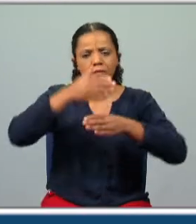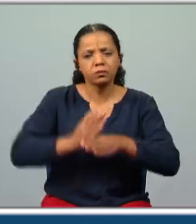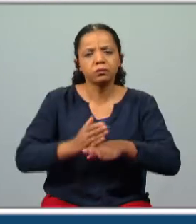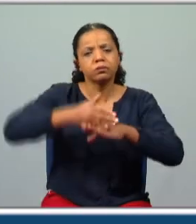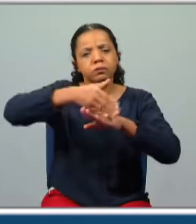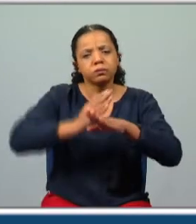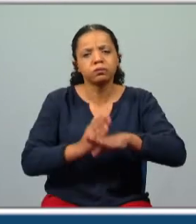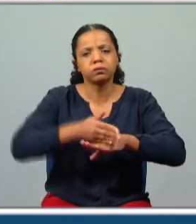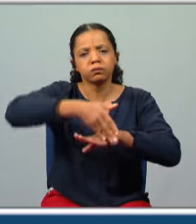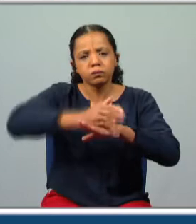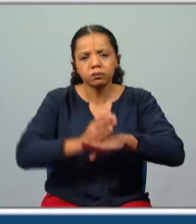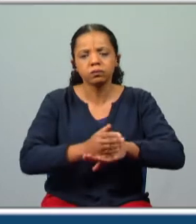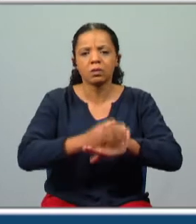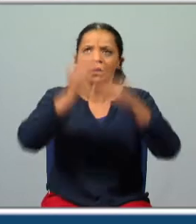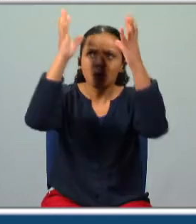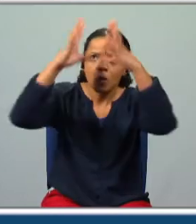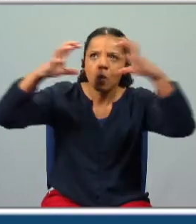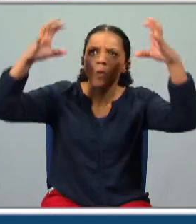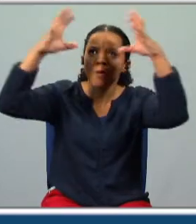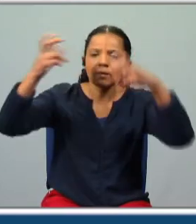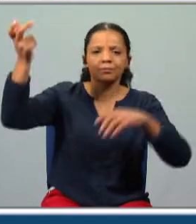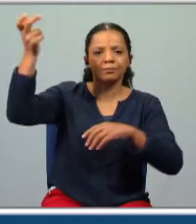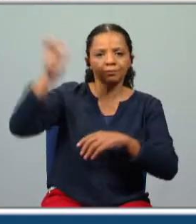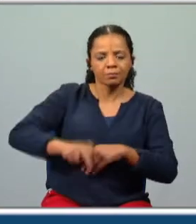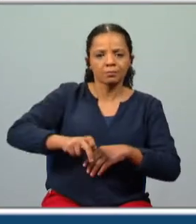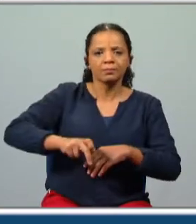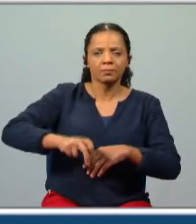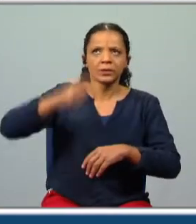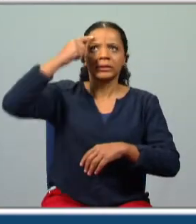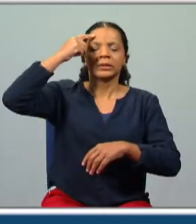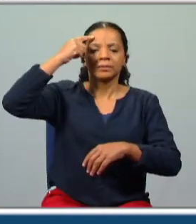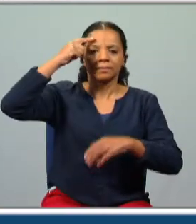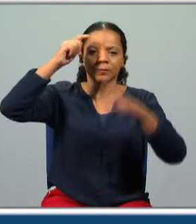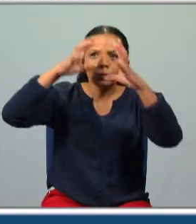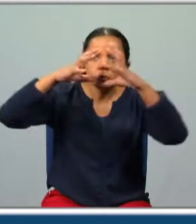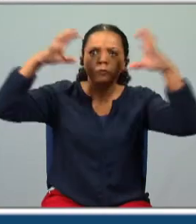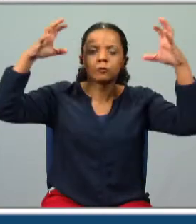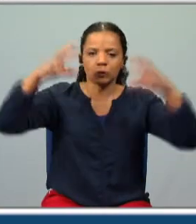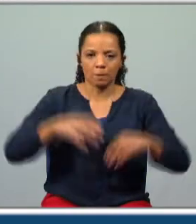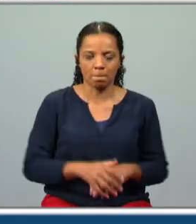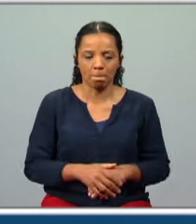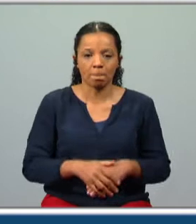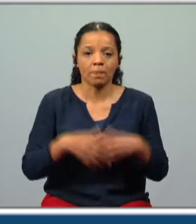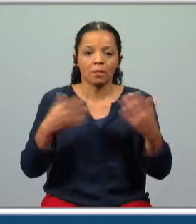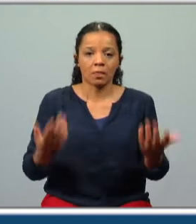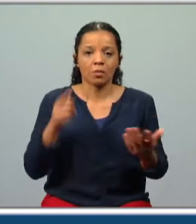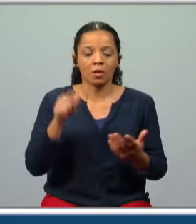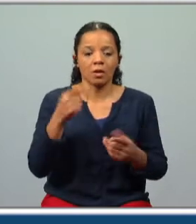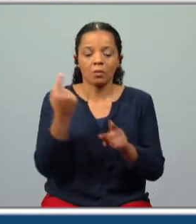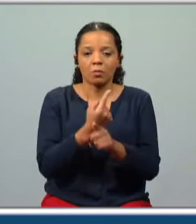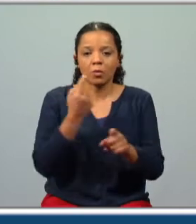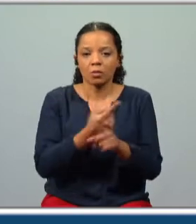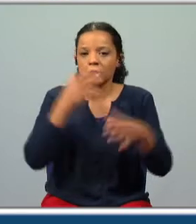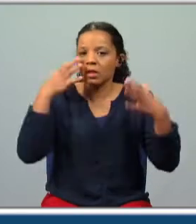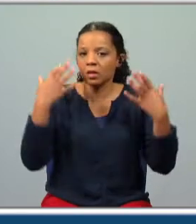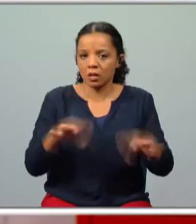calmamente, uma noite, uma nuvem aparece sobre as cabeças da tripulação. Portanto, a referência é a um elemento natural.